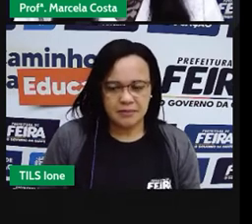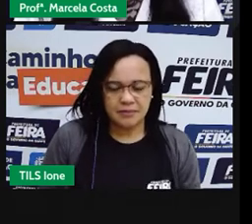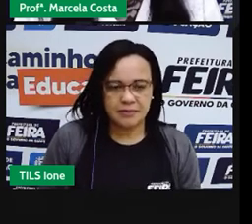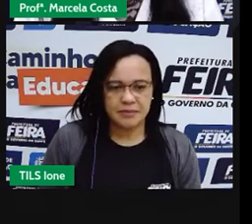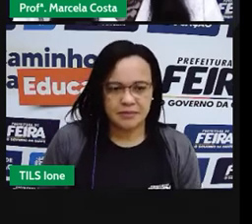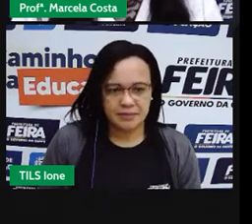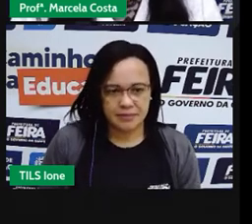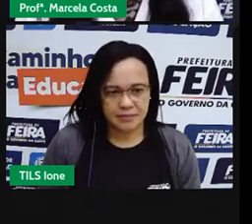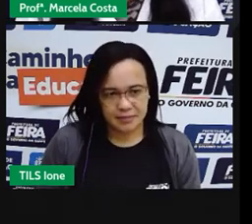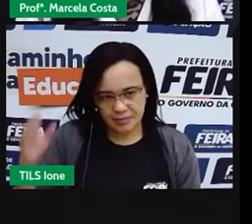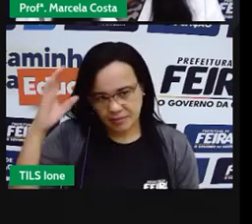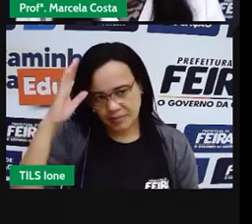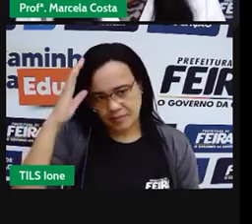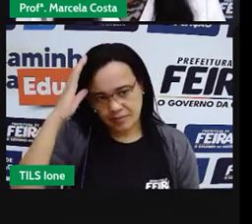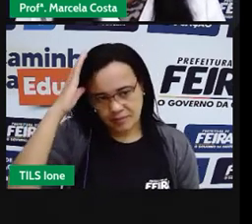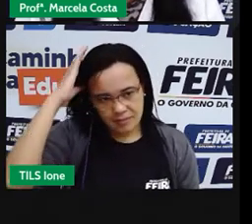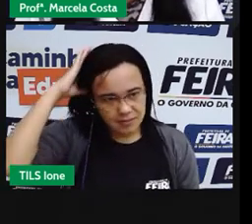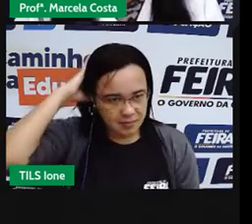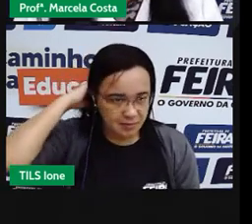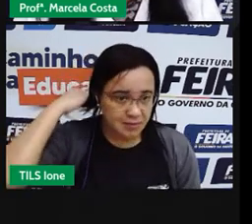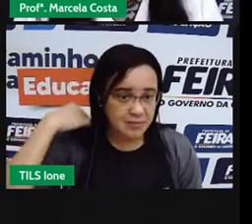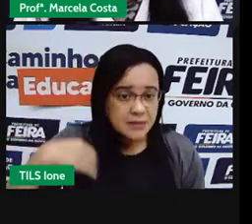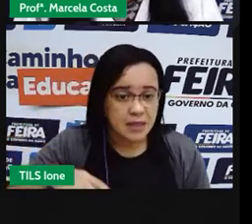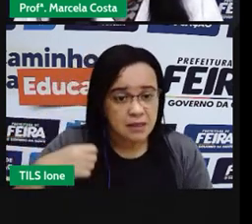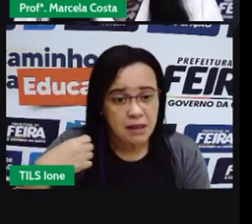Já encontrou?